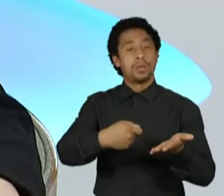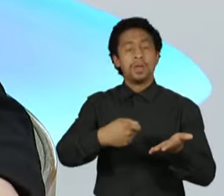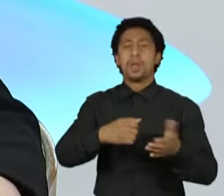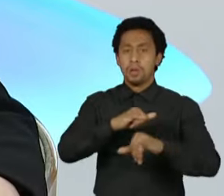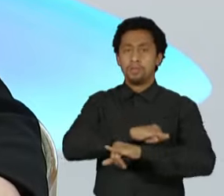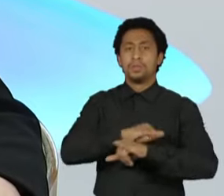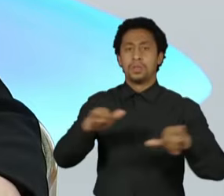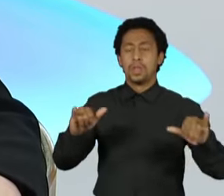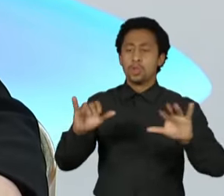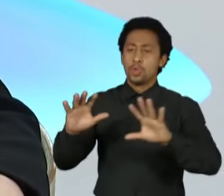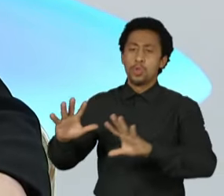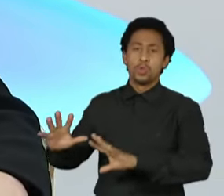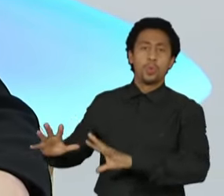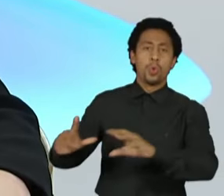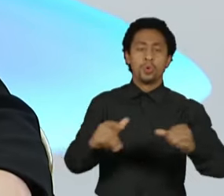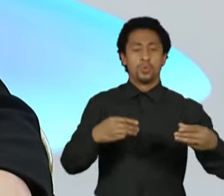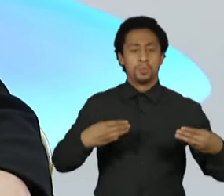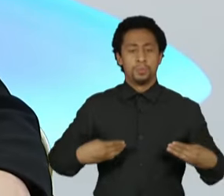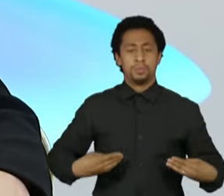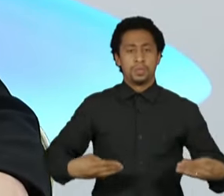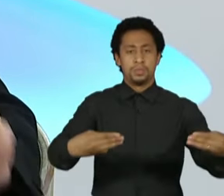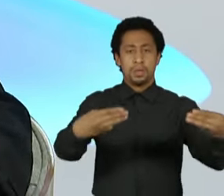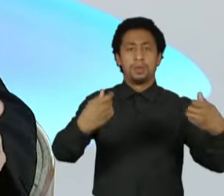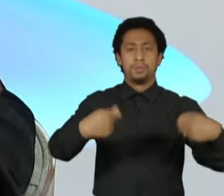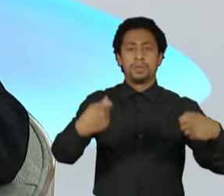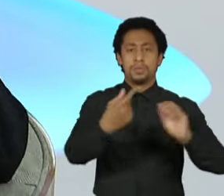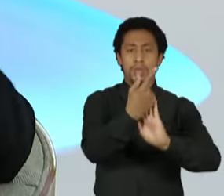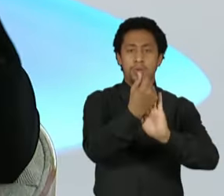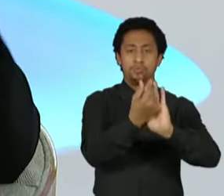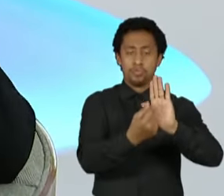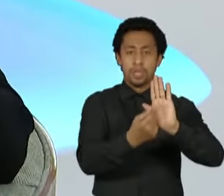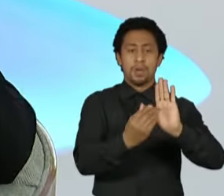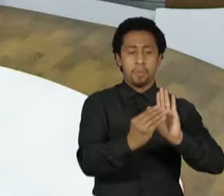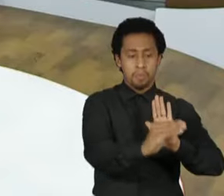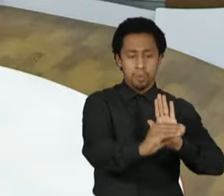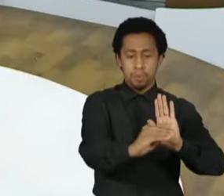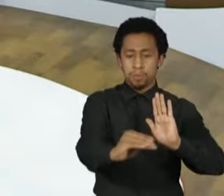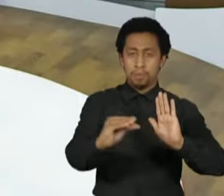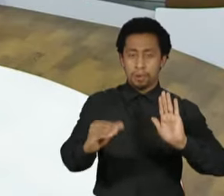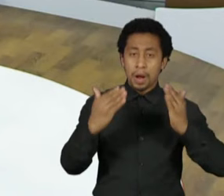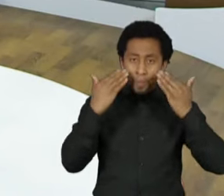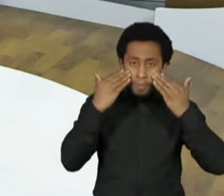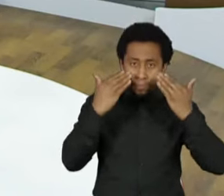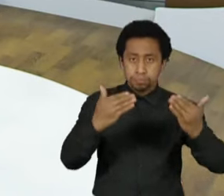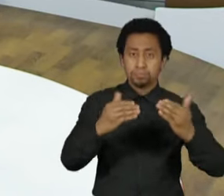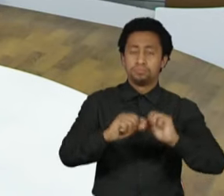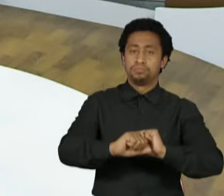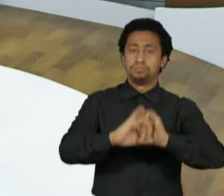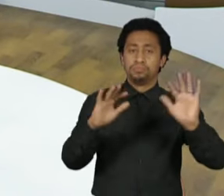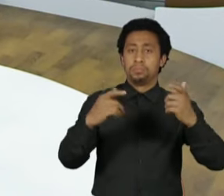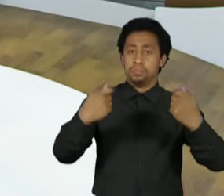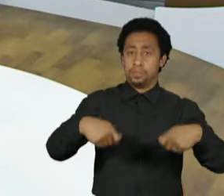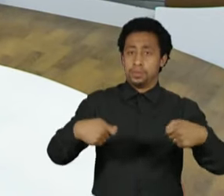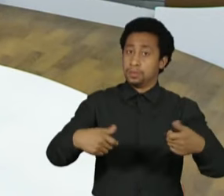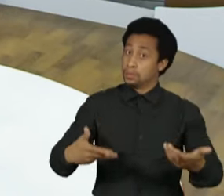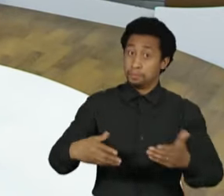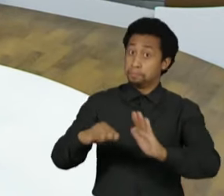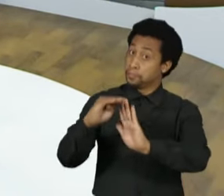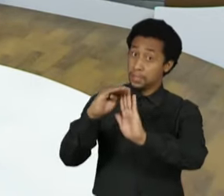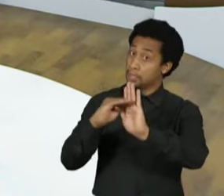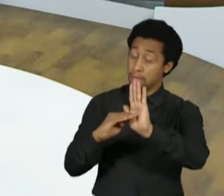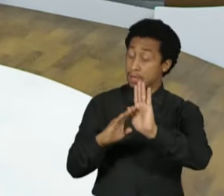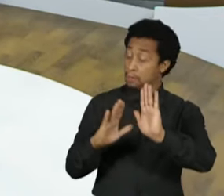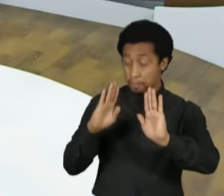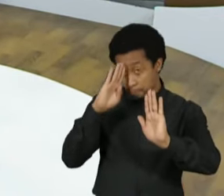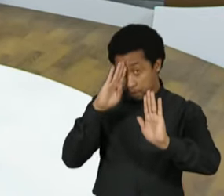absoluta, de onde está sendo aplicado o dinheiro público. Aliás, essa tem que ser a regra número um, a soberania popular é ele